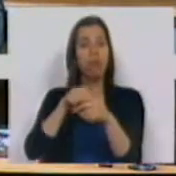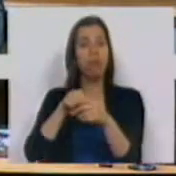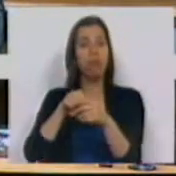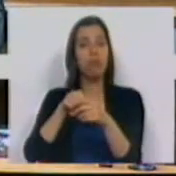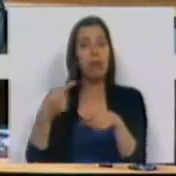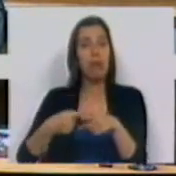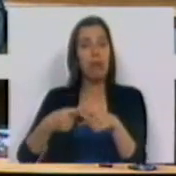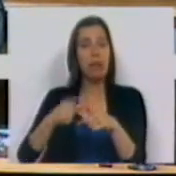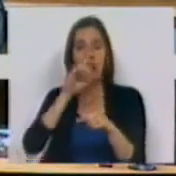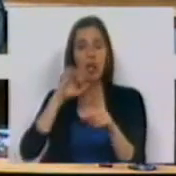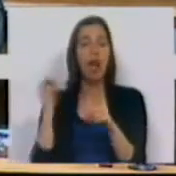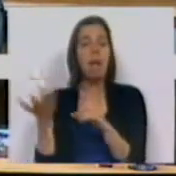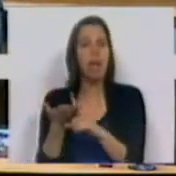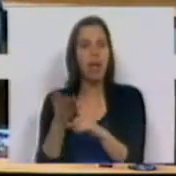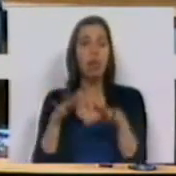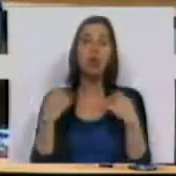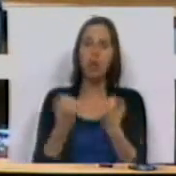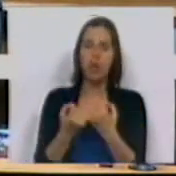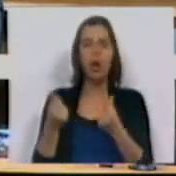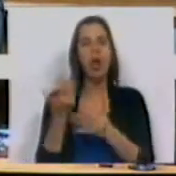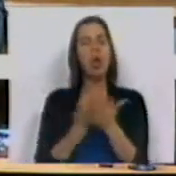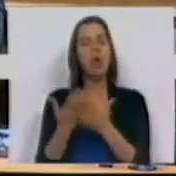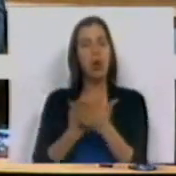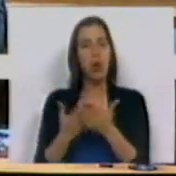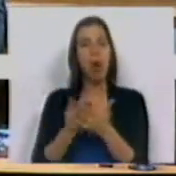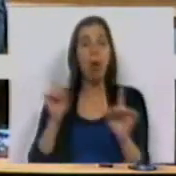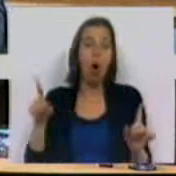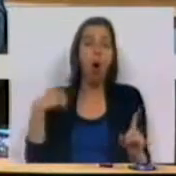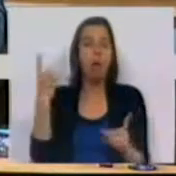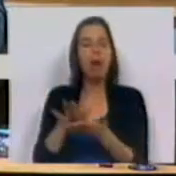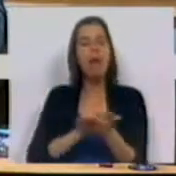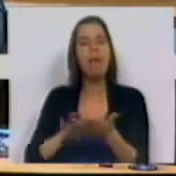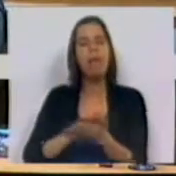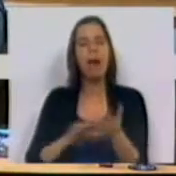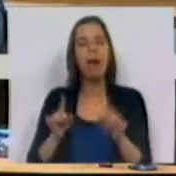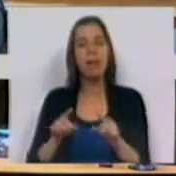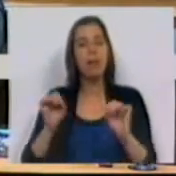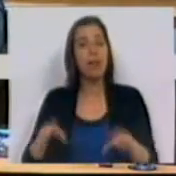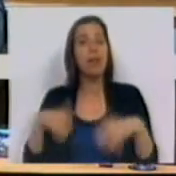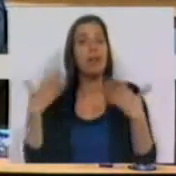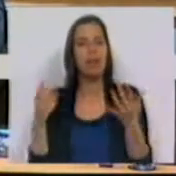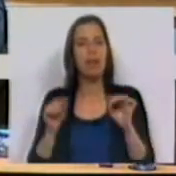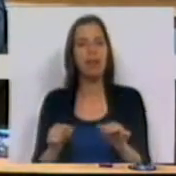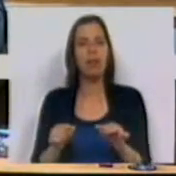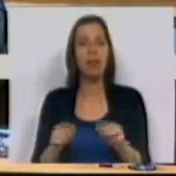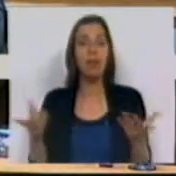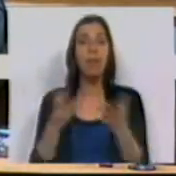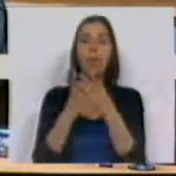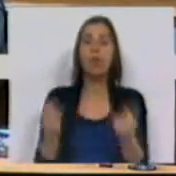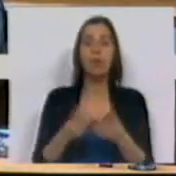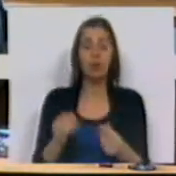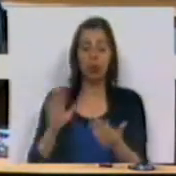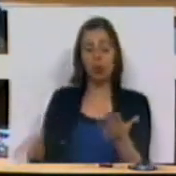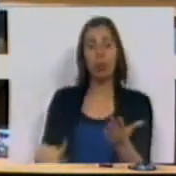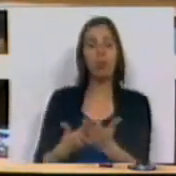interesses ambientais, sociais e económicos que deveria ser a base desta iniciativa. As soluções